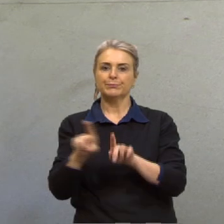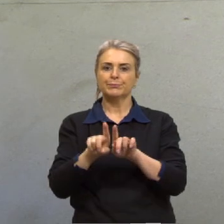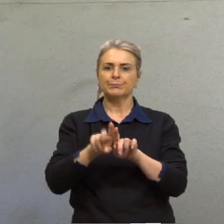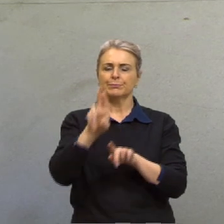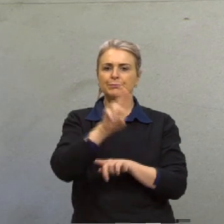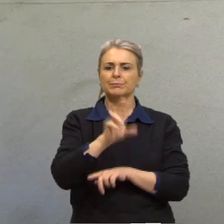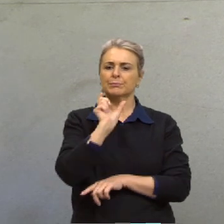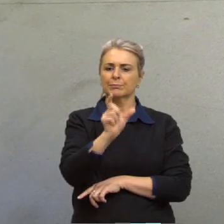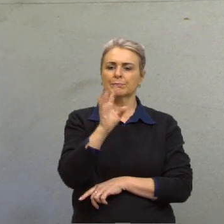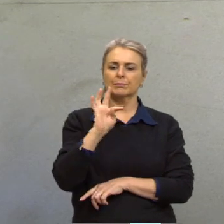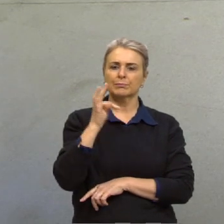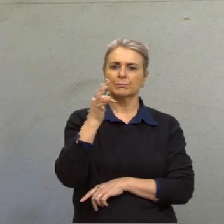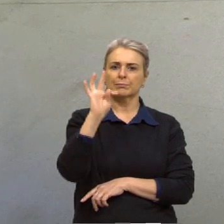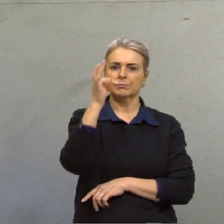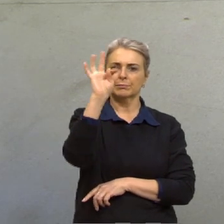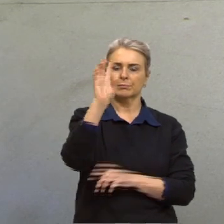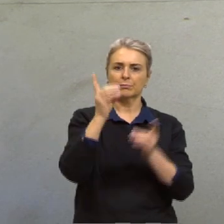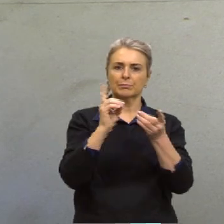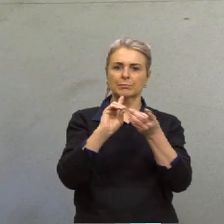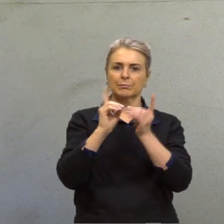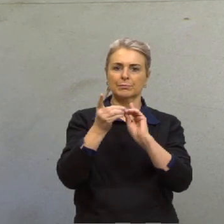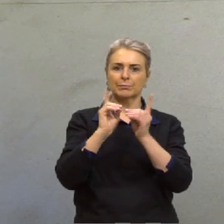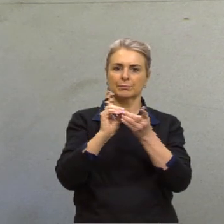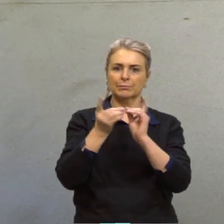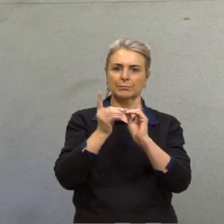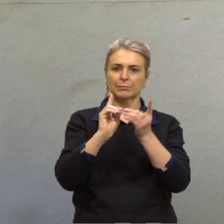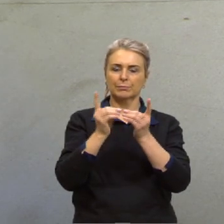dentro do português se chama desinência zero.